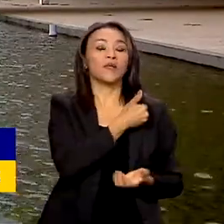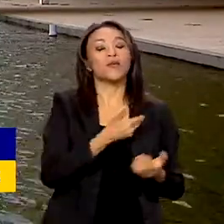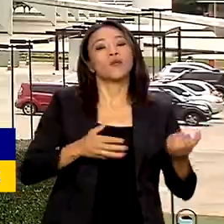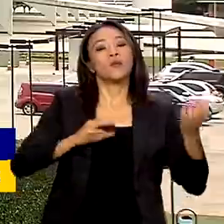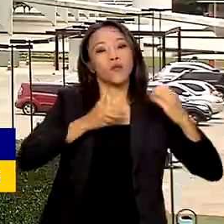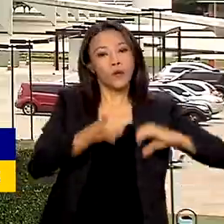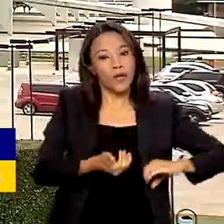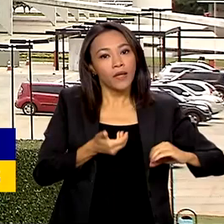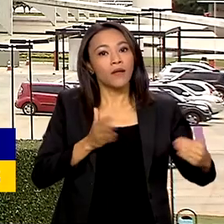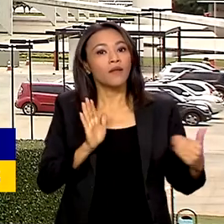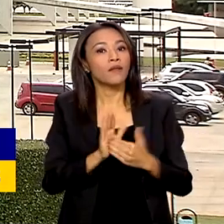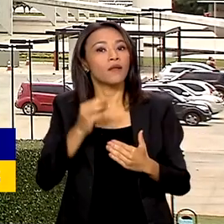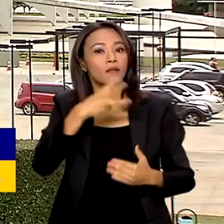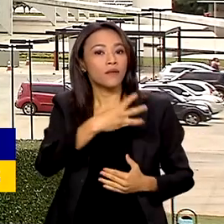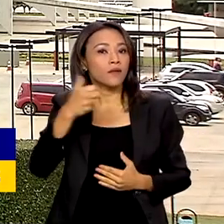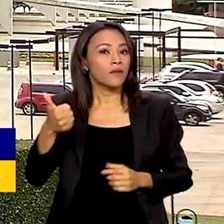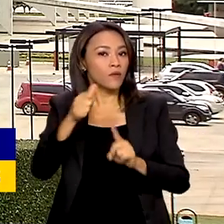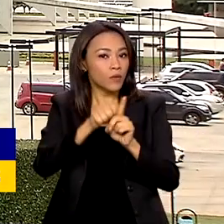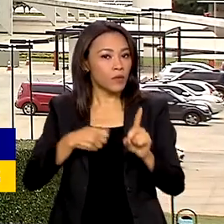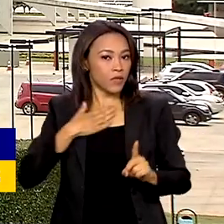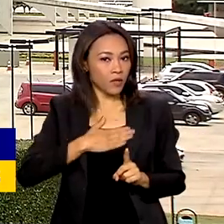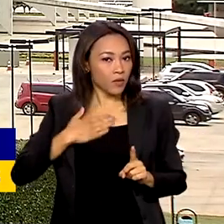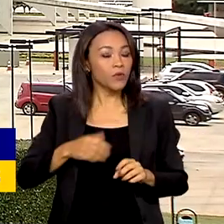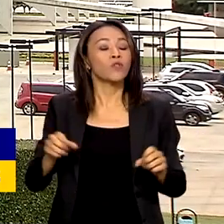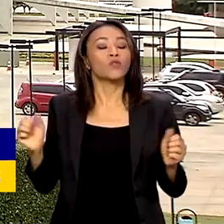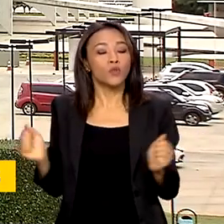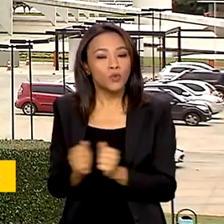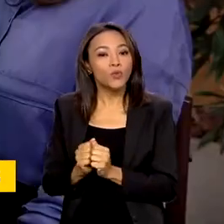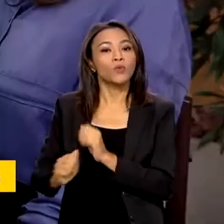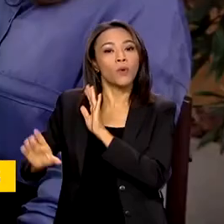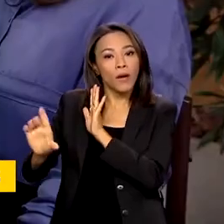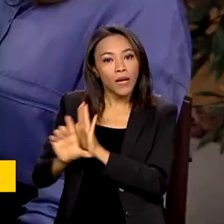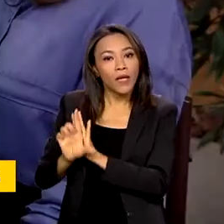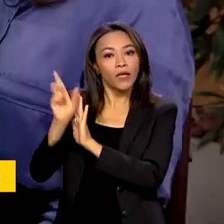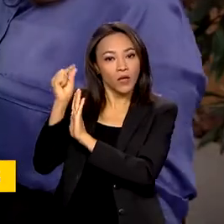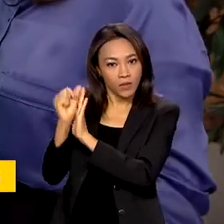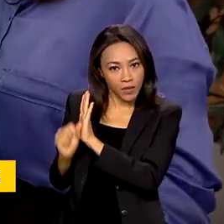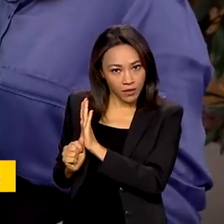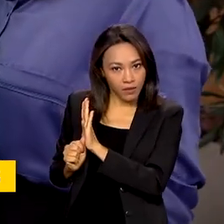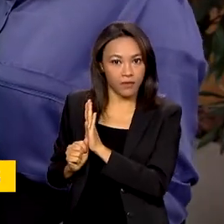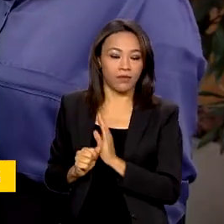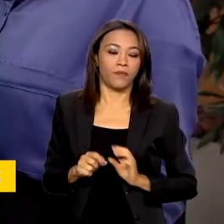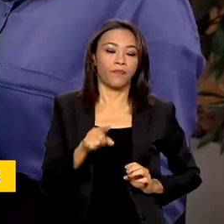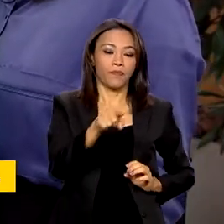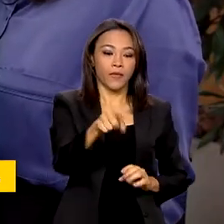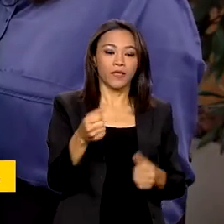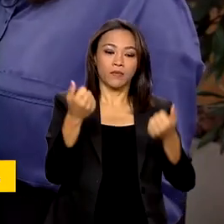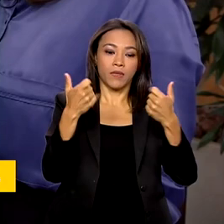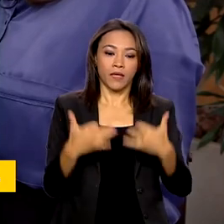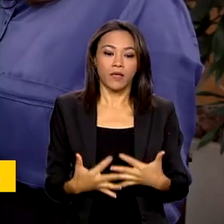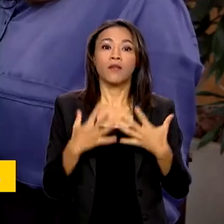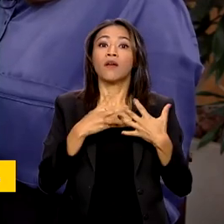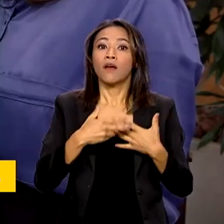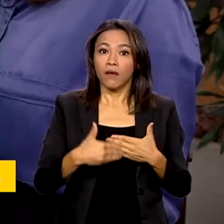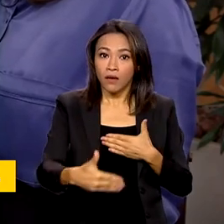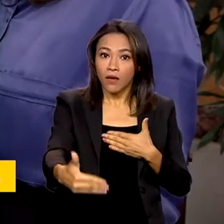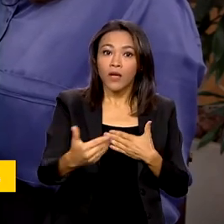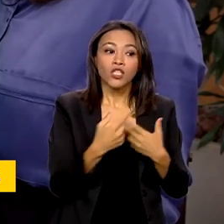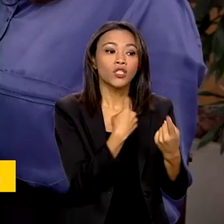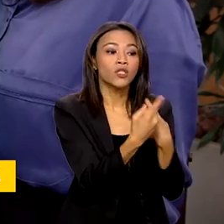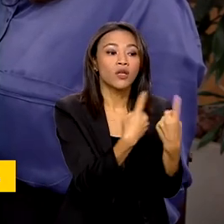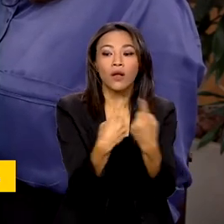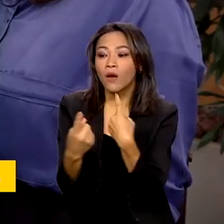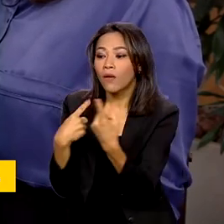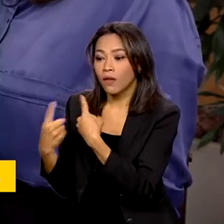agosto, juntamente com a Lei Orçamentária Anual. Será dialogado com a população. Porque,